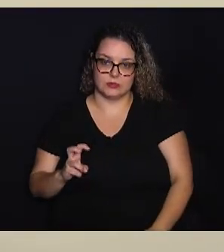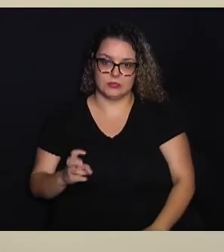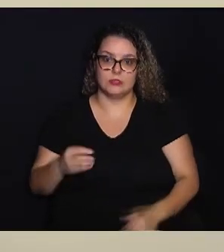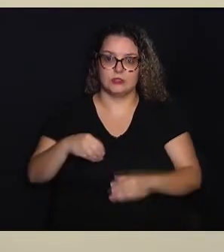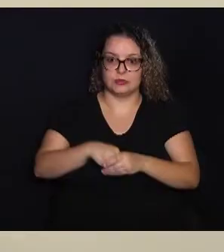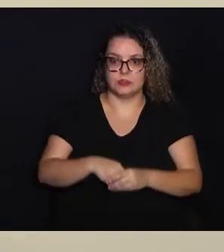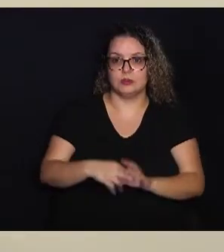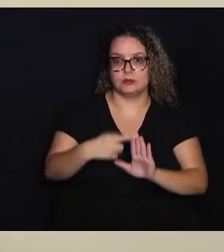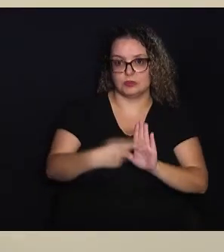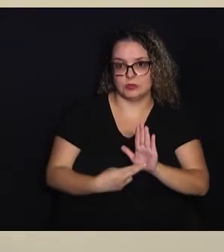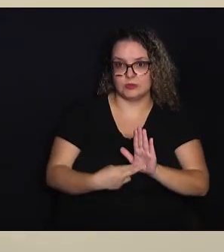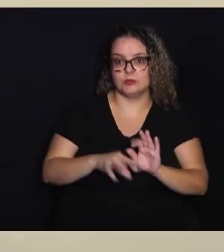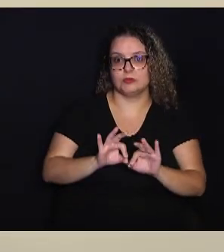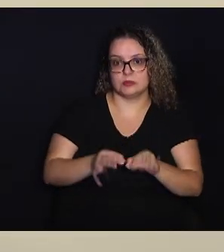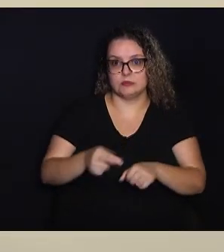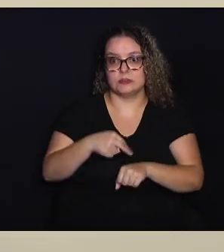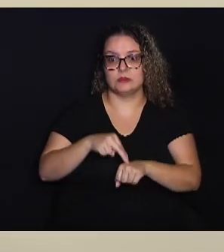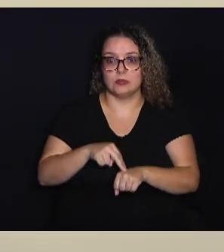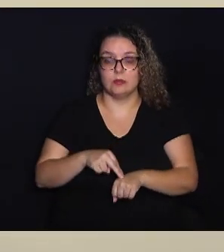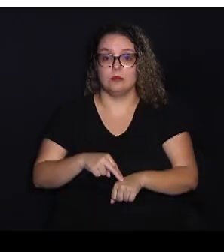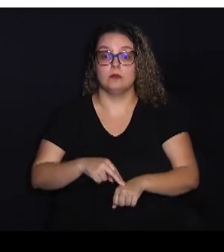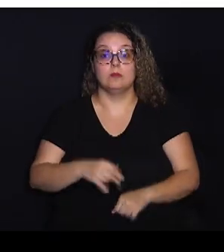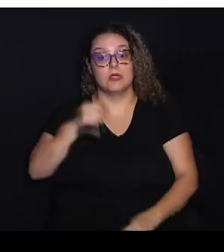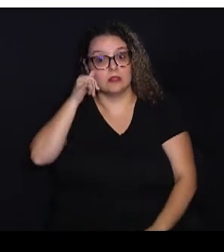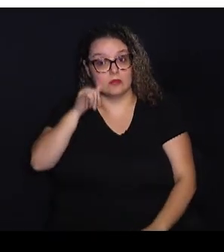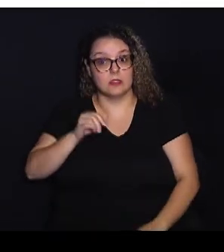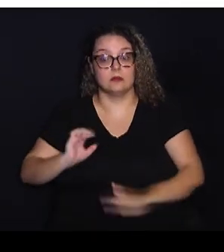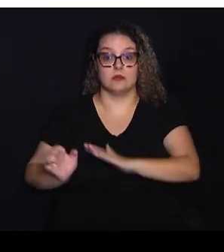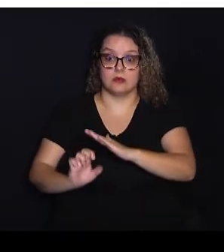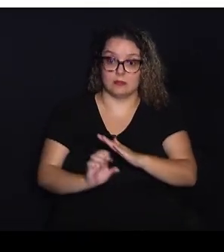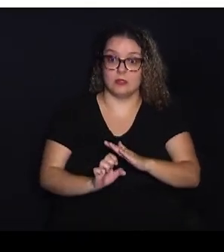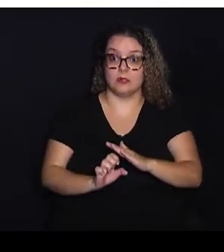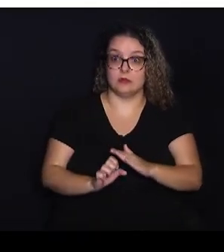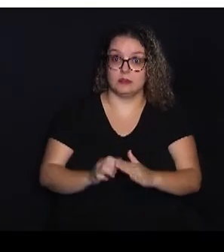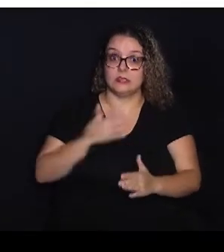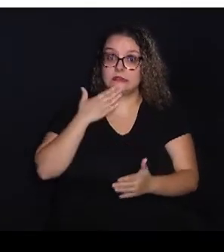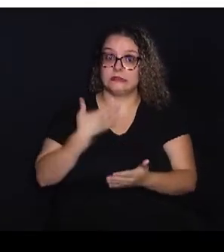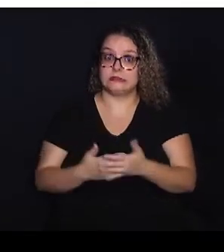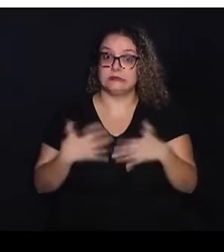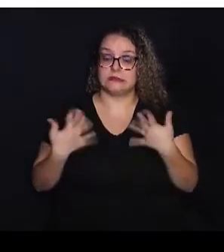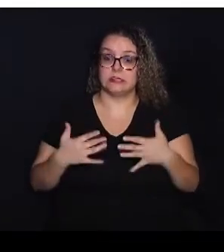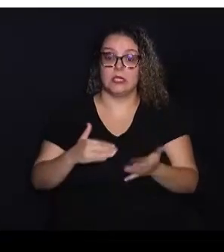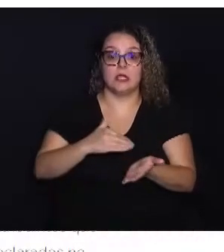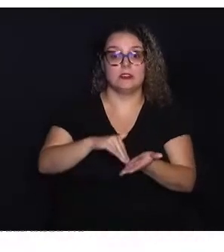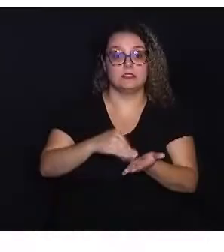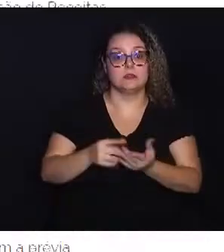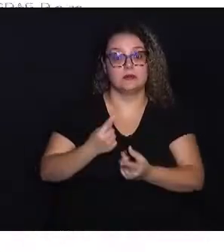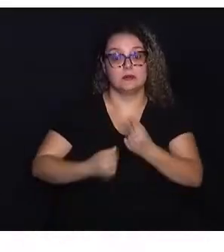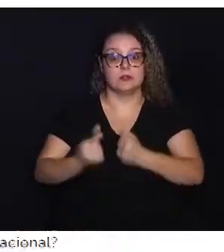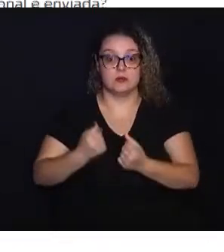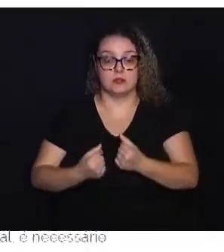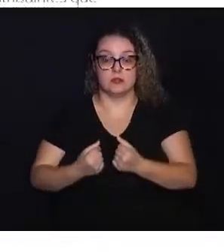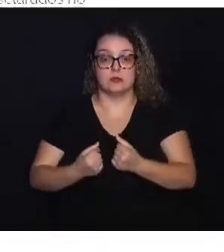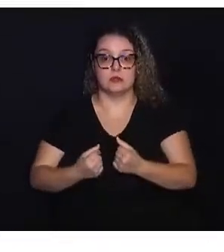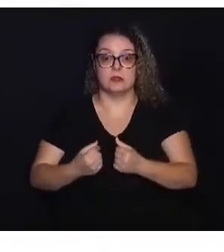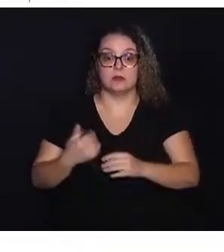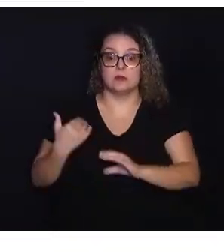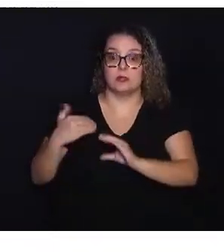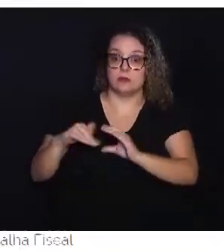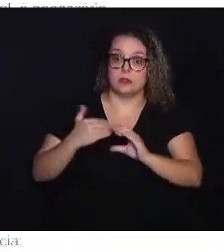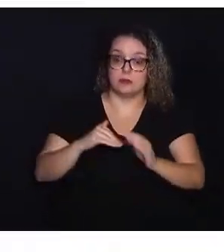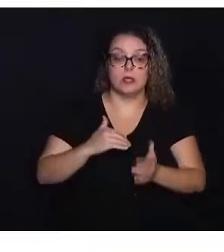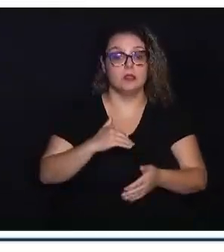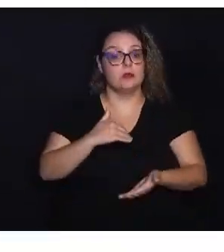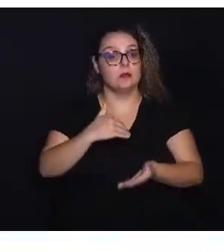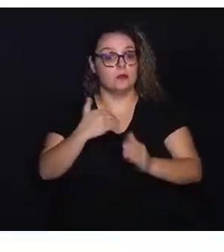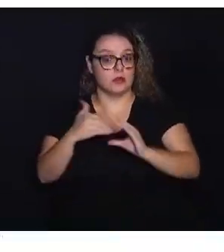dentro do regime do Simples Nacional Para evitar que as empresas sejam surpreendidas A Secretaria de Finanças está